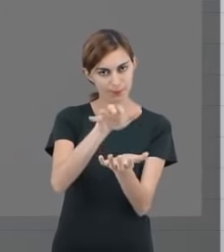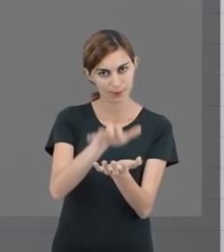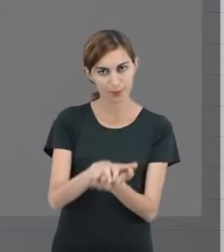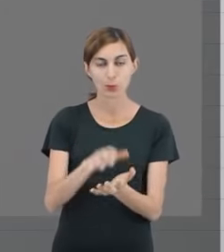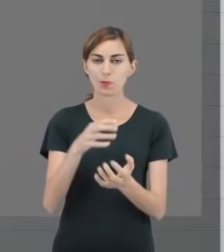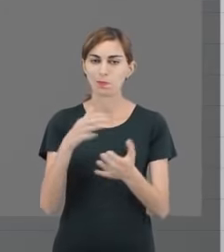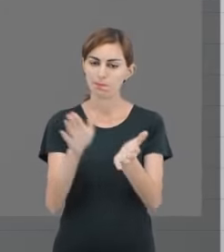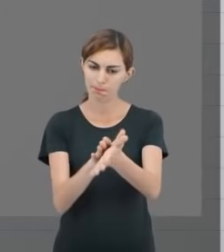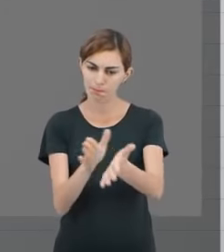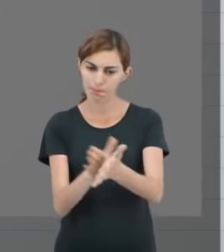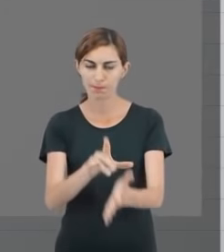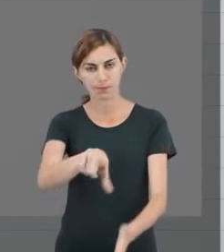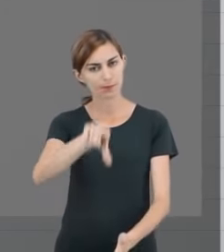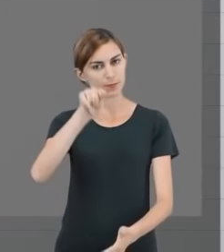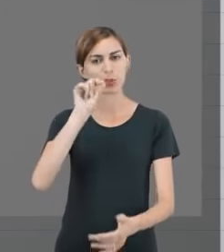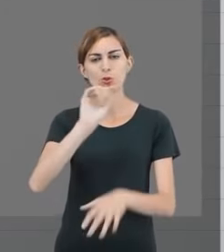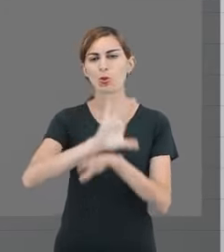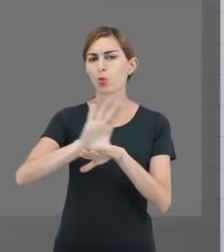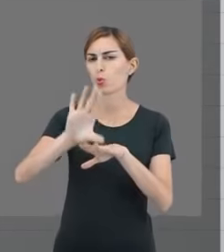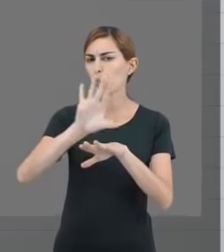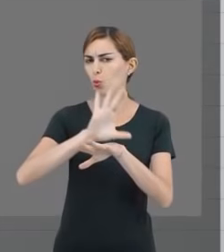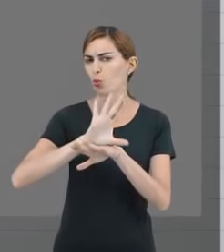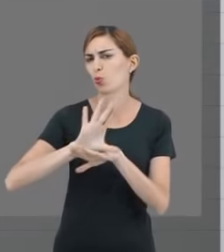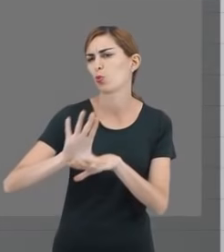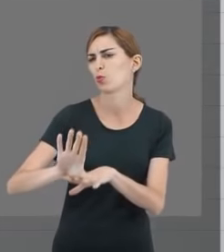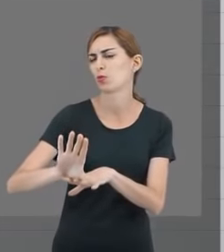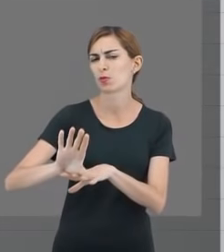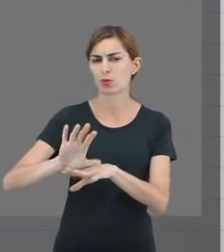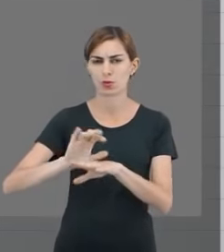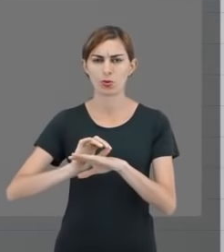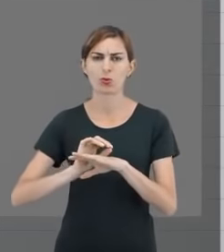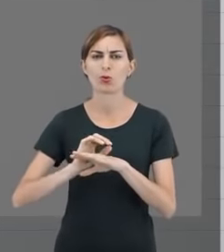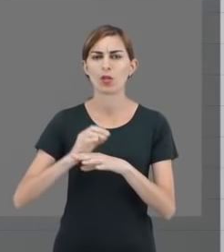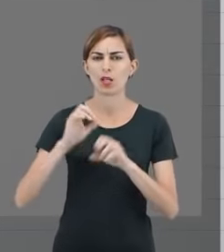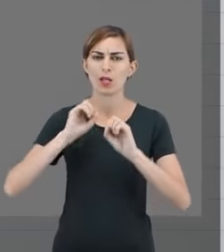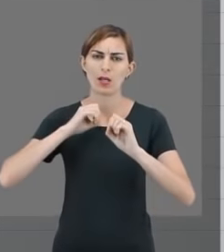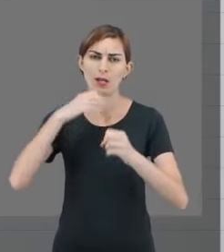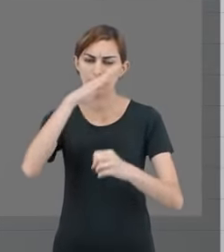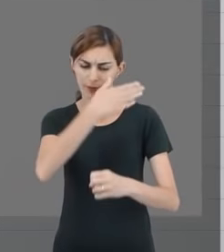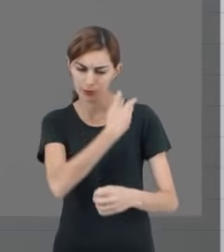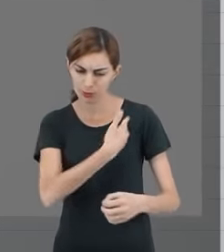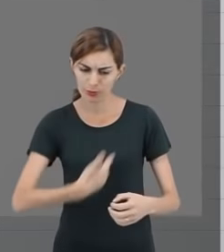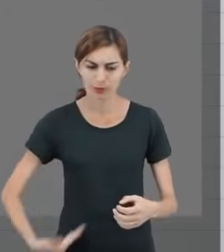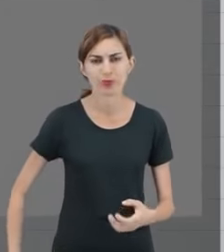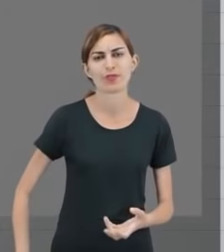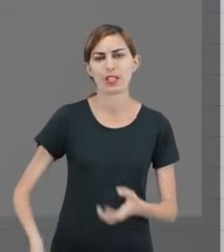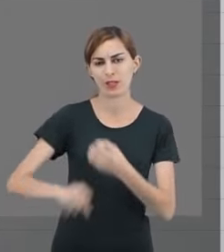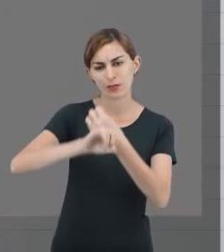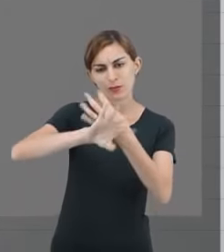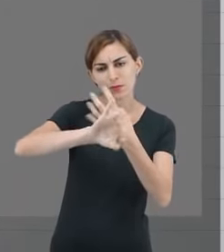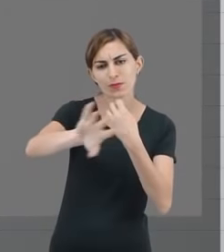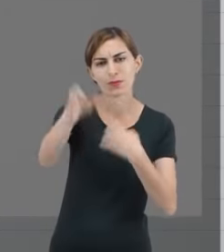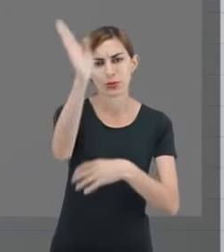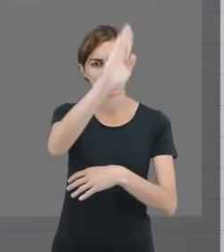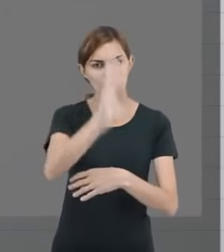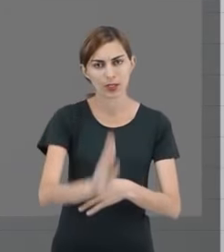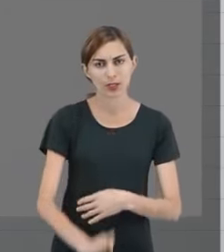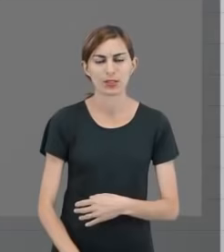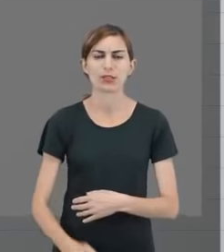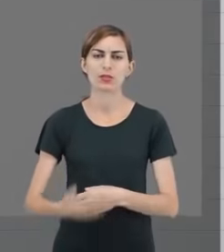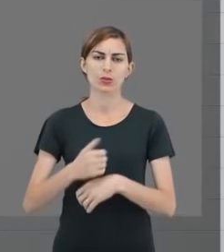pela escolha de um curso da maior ofertante pública de educação profissional à distância do Brasil.